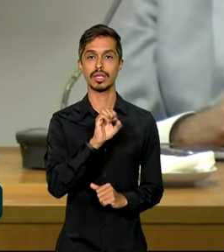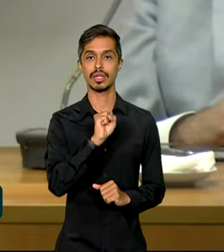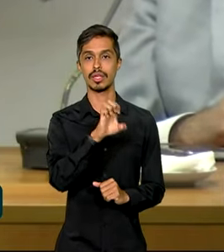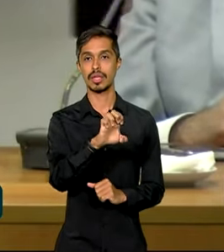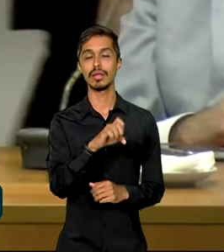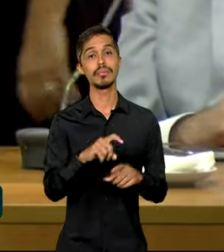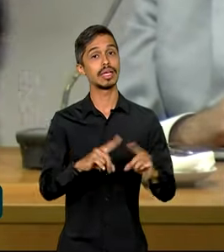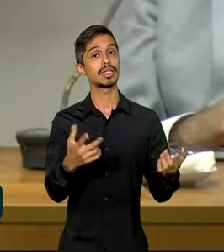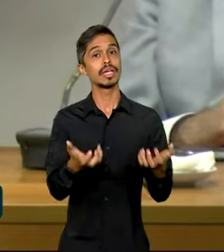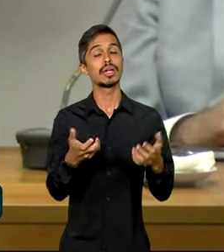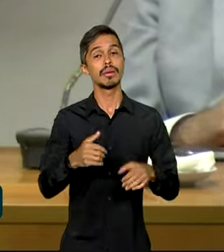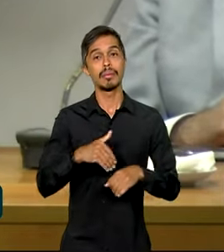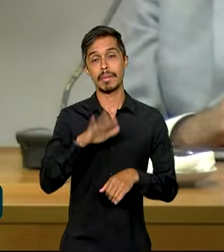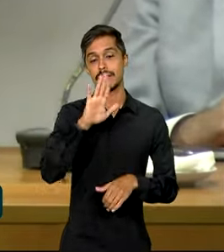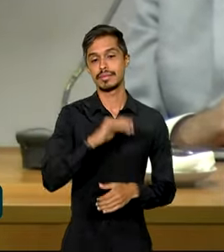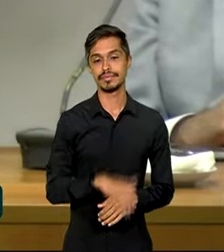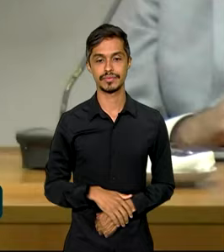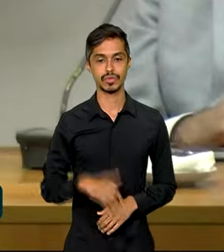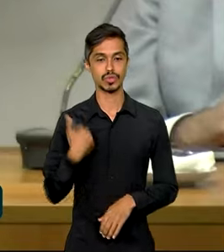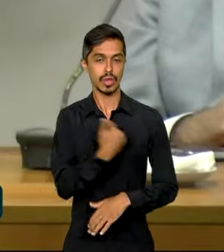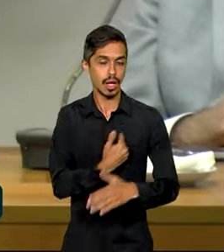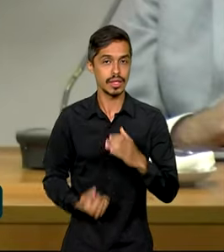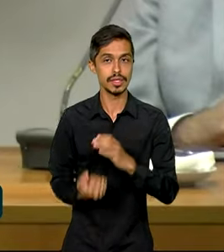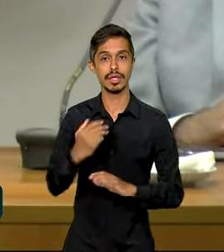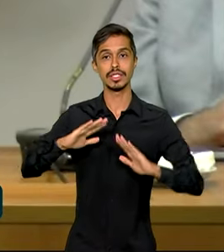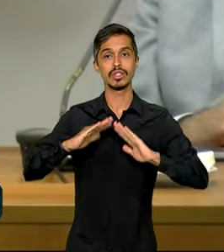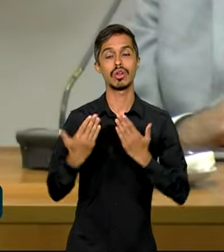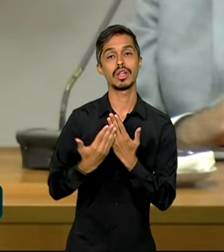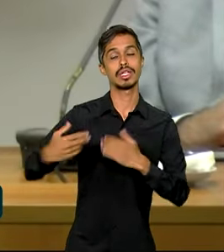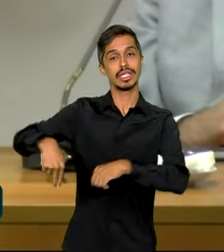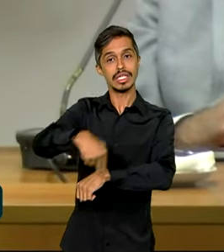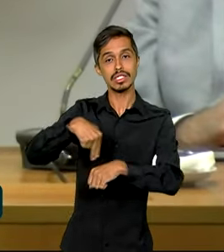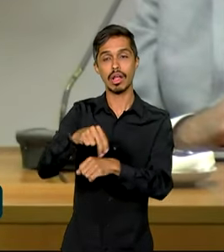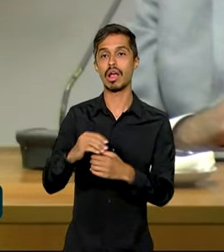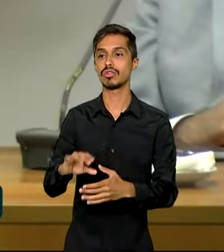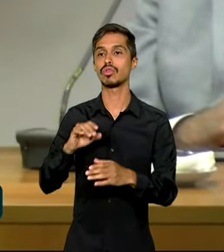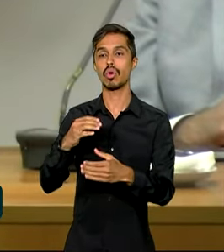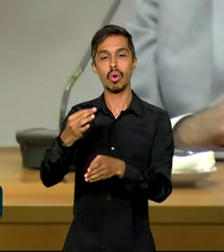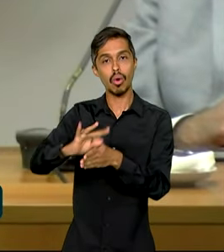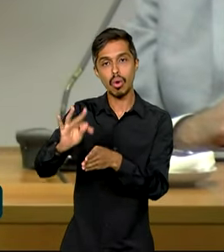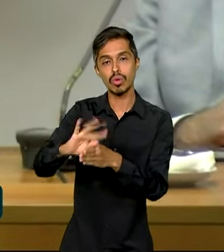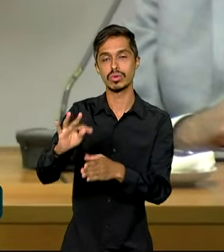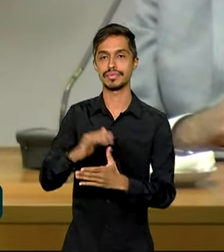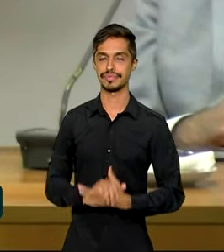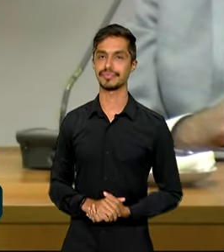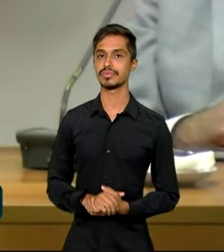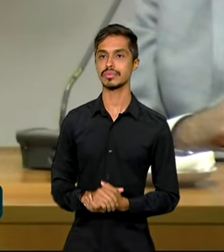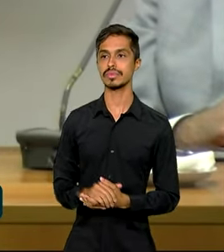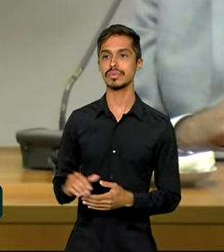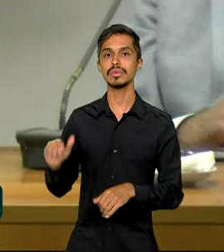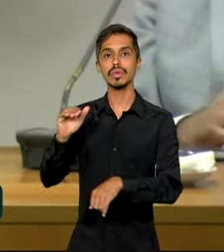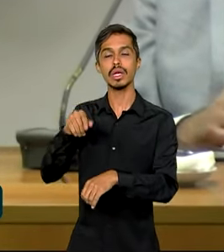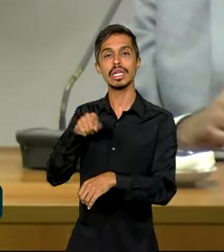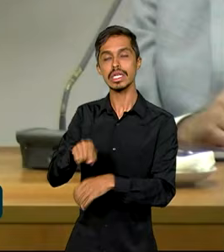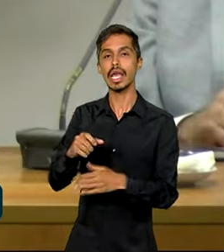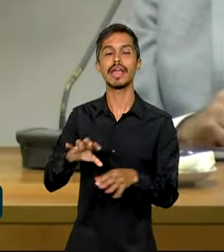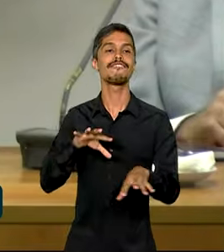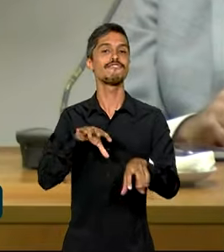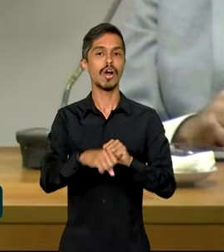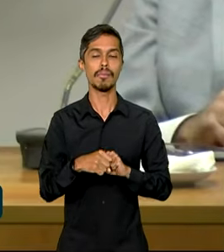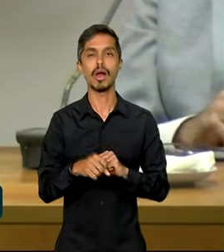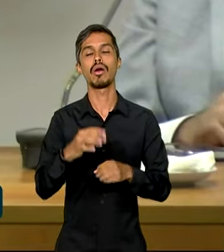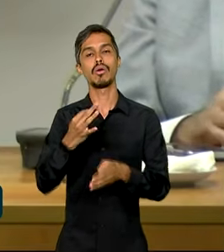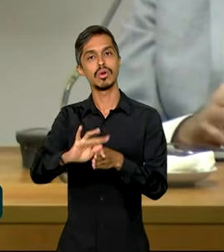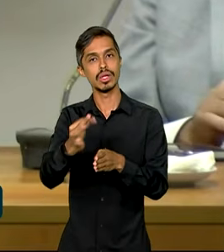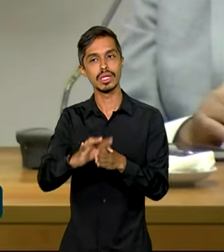avançar. Nós criamos a Escola Nacional dos Conselhos Tutelares, que é justamente para formar os conselheiros,